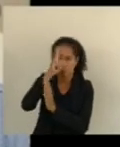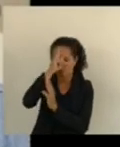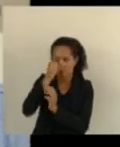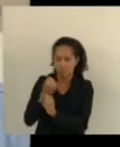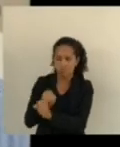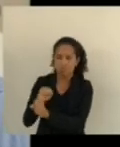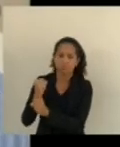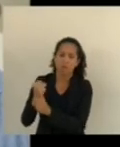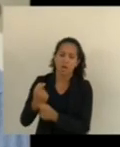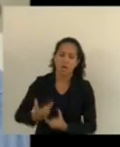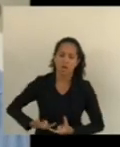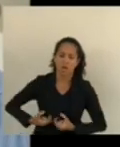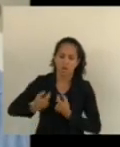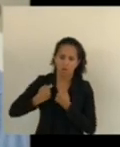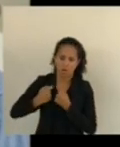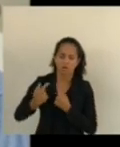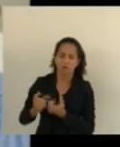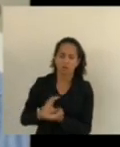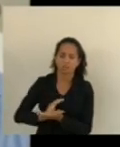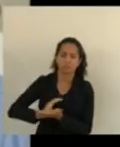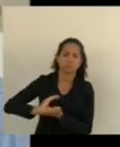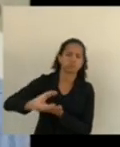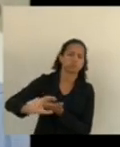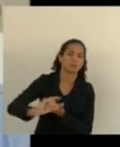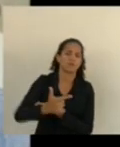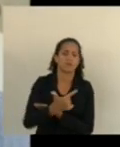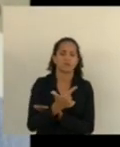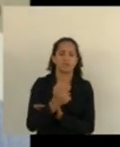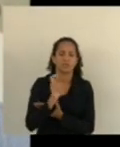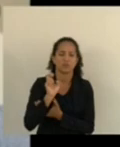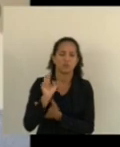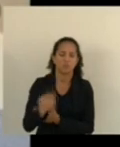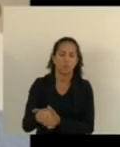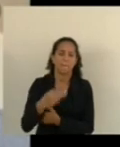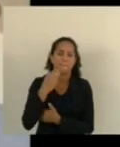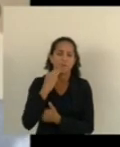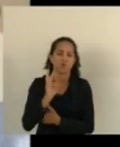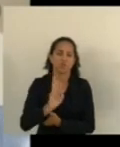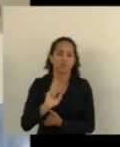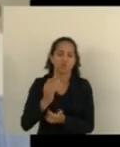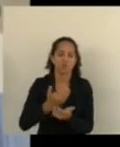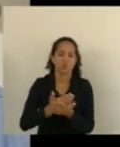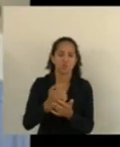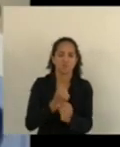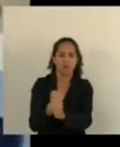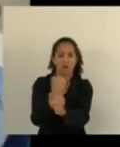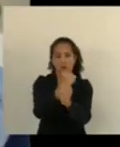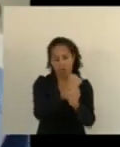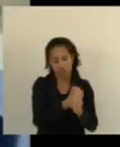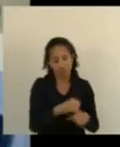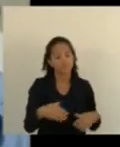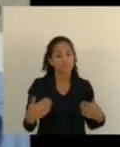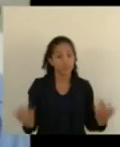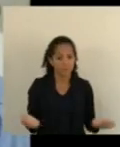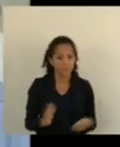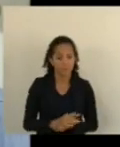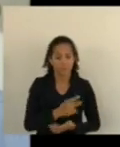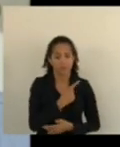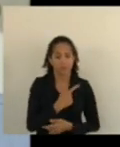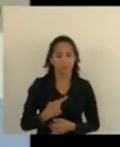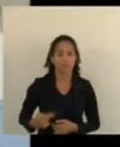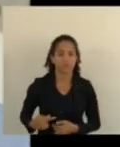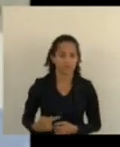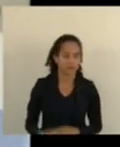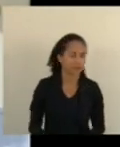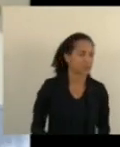então destinado 25 milhões de reais para início das obras pois bem senhor presidente